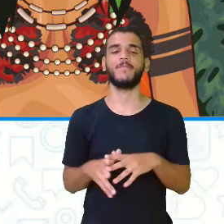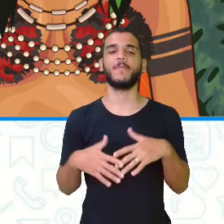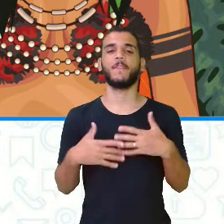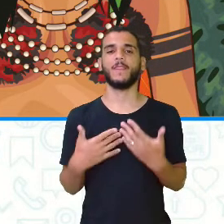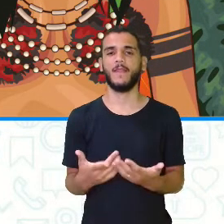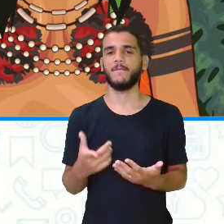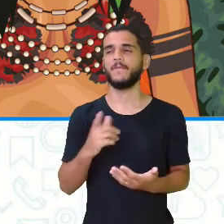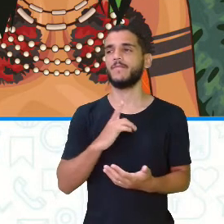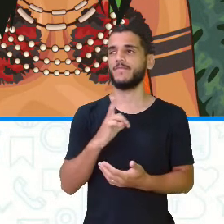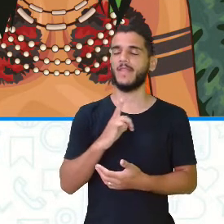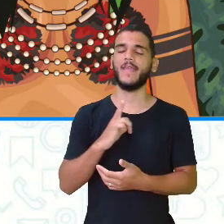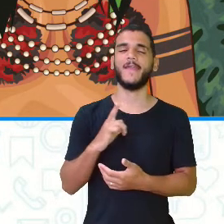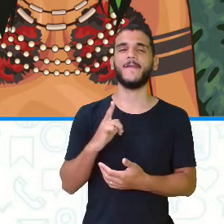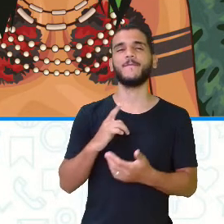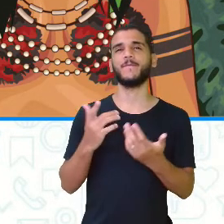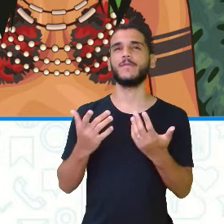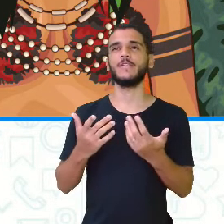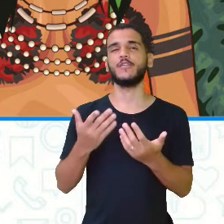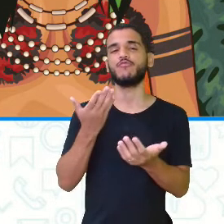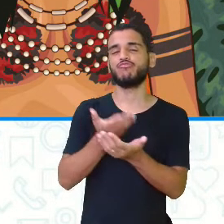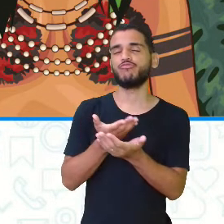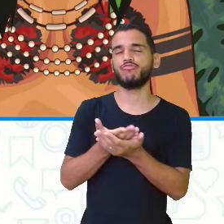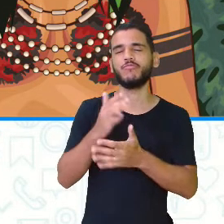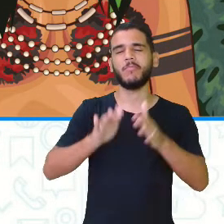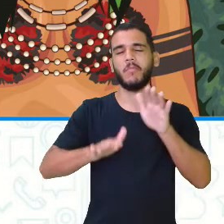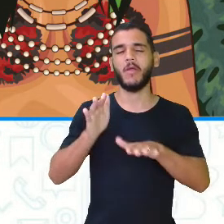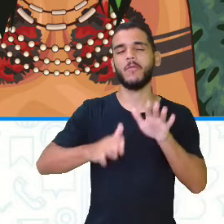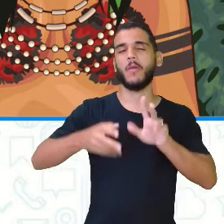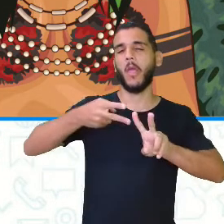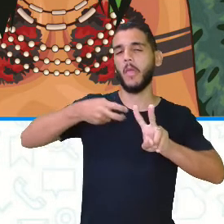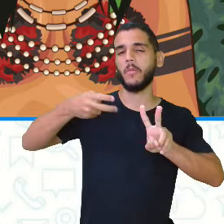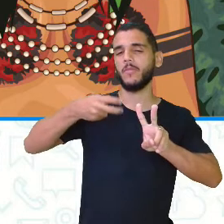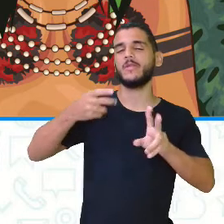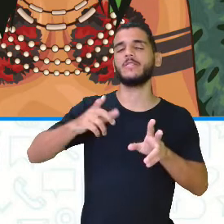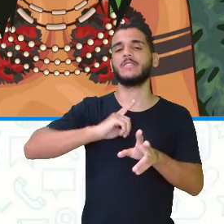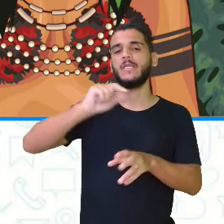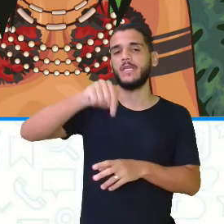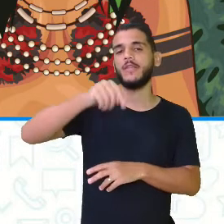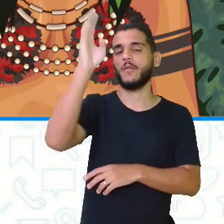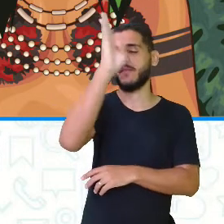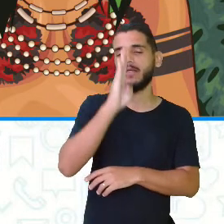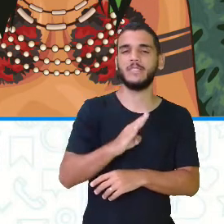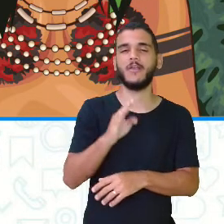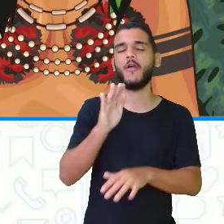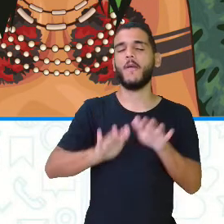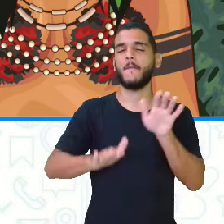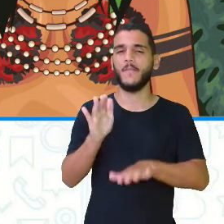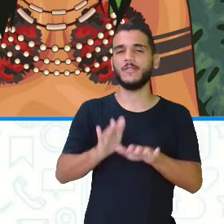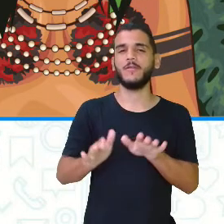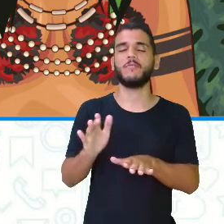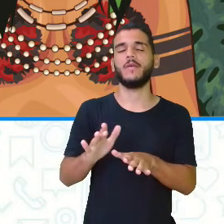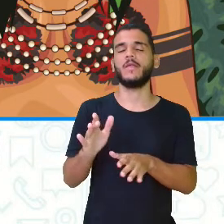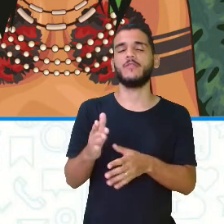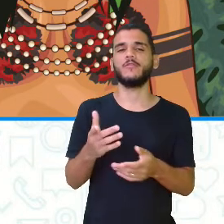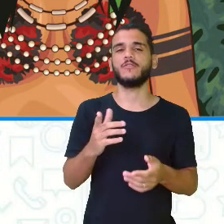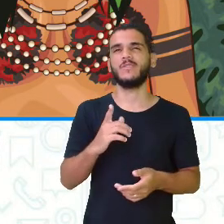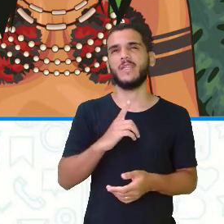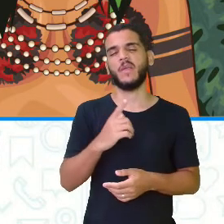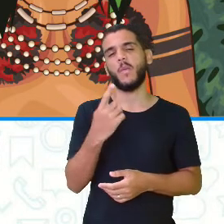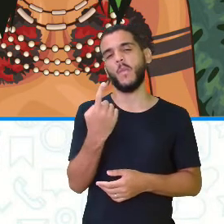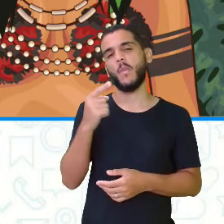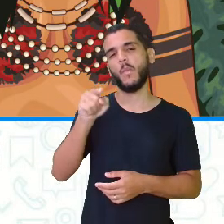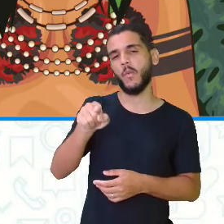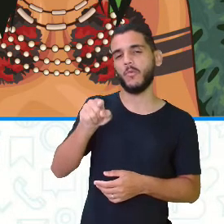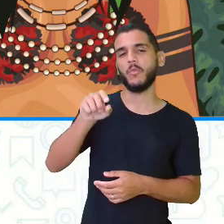Estimativas quanto ao número de indígenas que existiam no Brasil na época do descobrimento do território do Portugal variam de 1